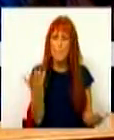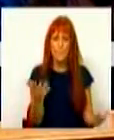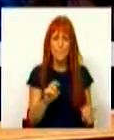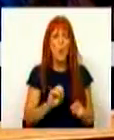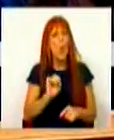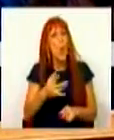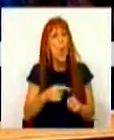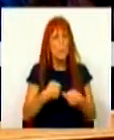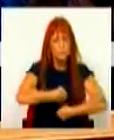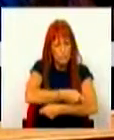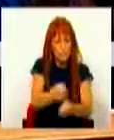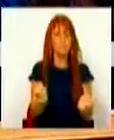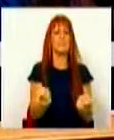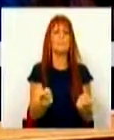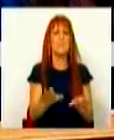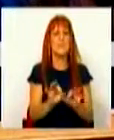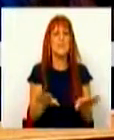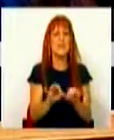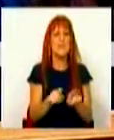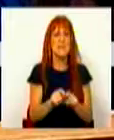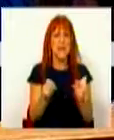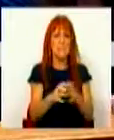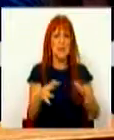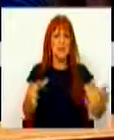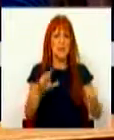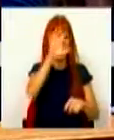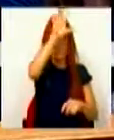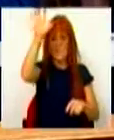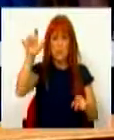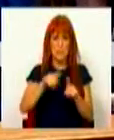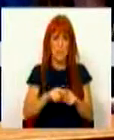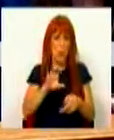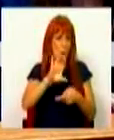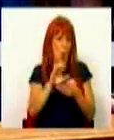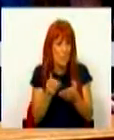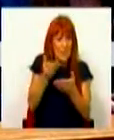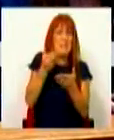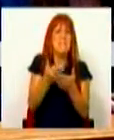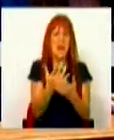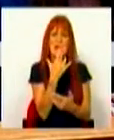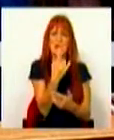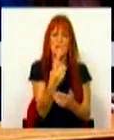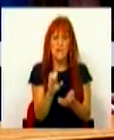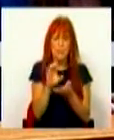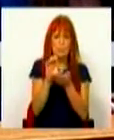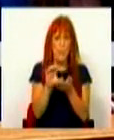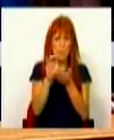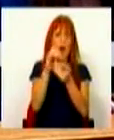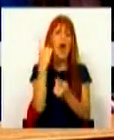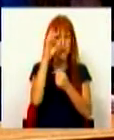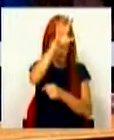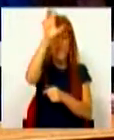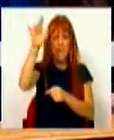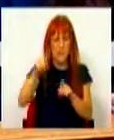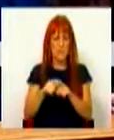ou de repartição, como o nosso e da maioria dos países, ou de capitalização individual, como em alguns países